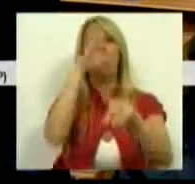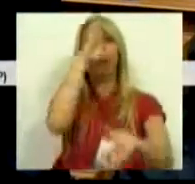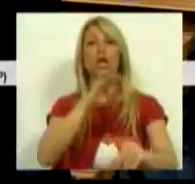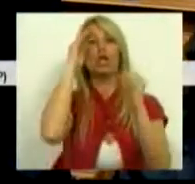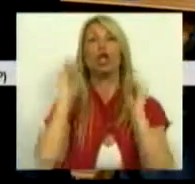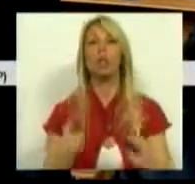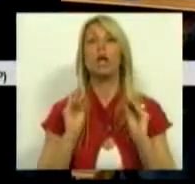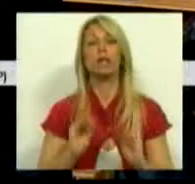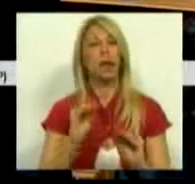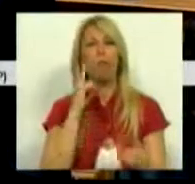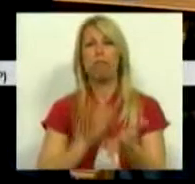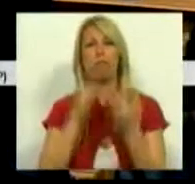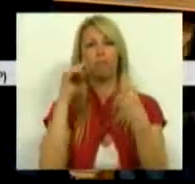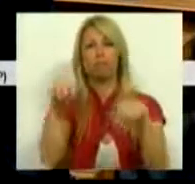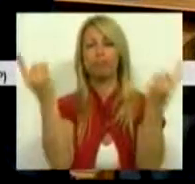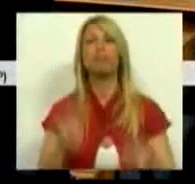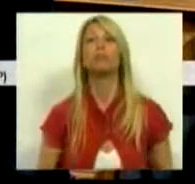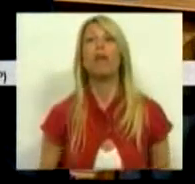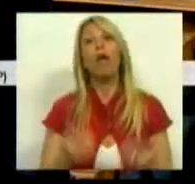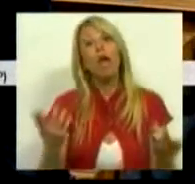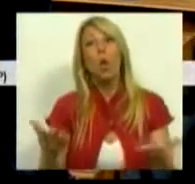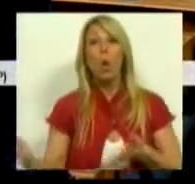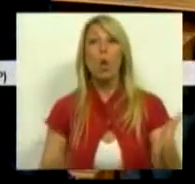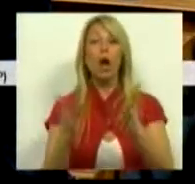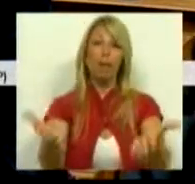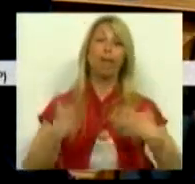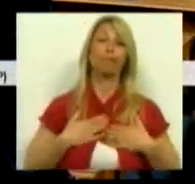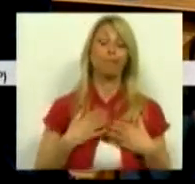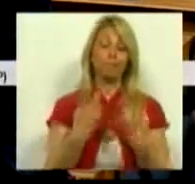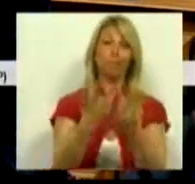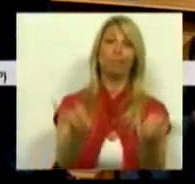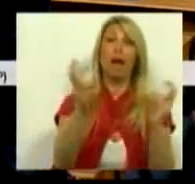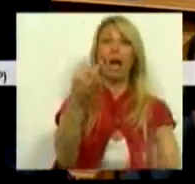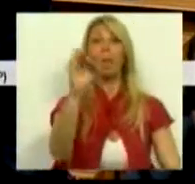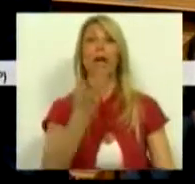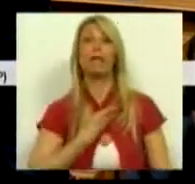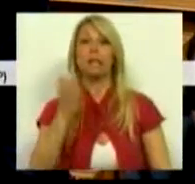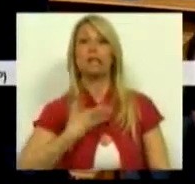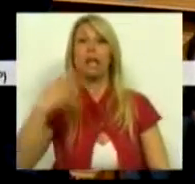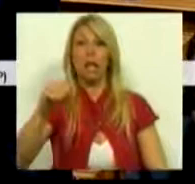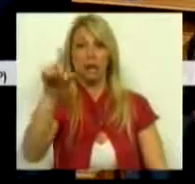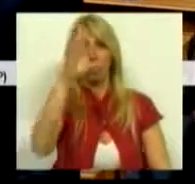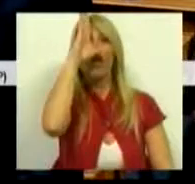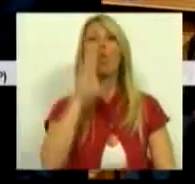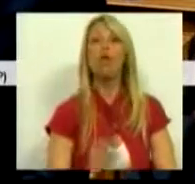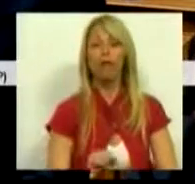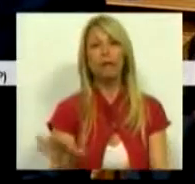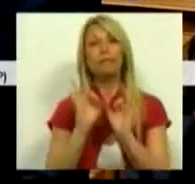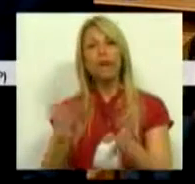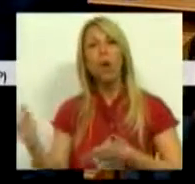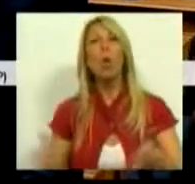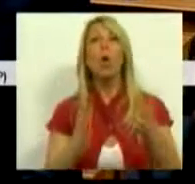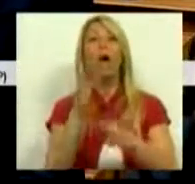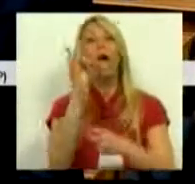A via que nos oferecem, que nos oferecem quer as bancadas do PSD, do CDS e do Governo, é a via da